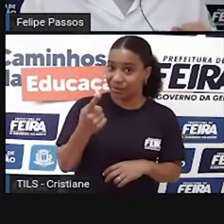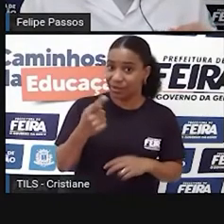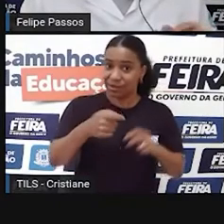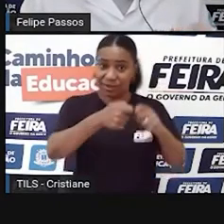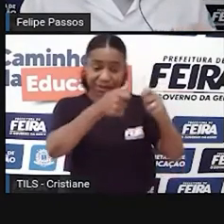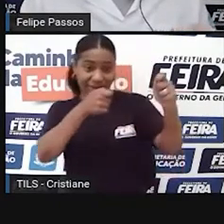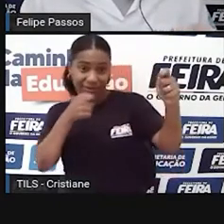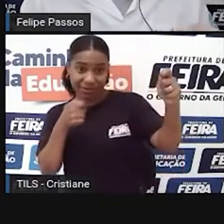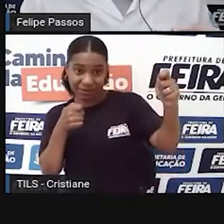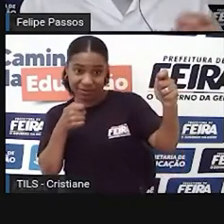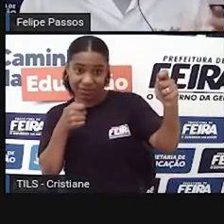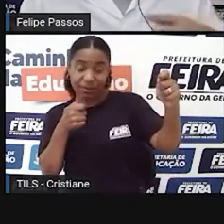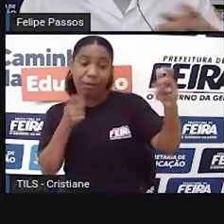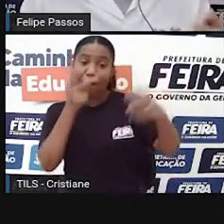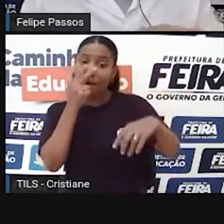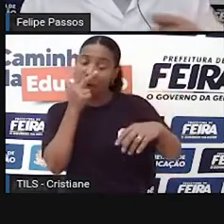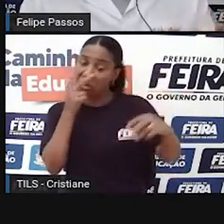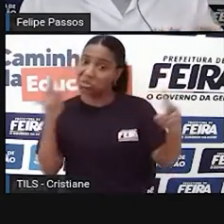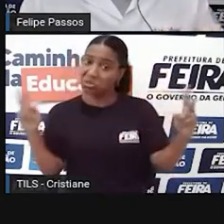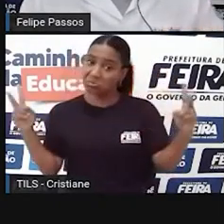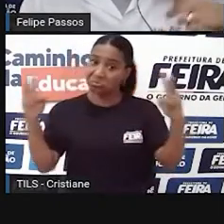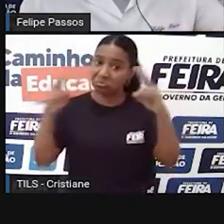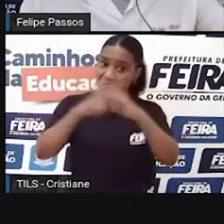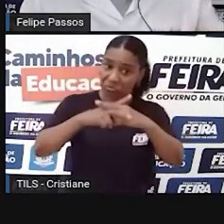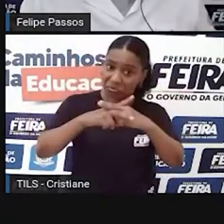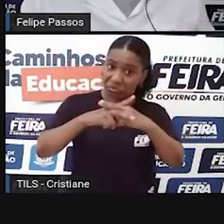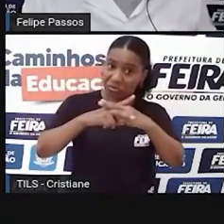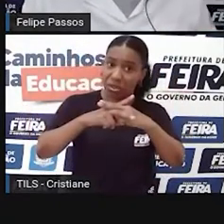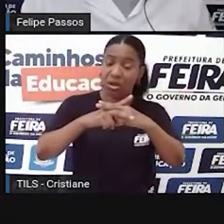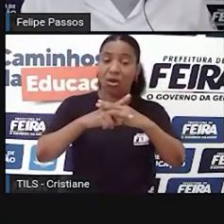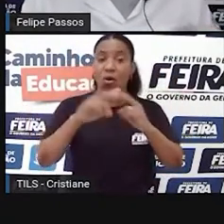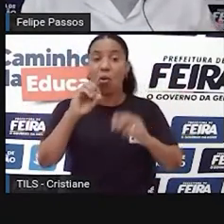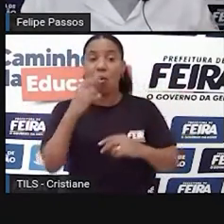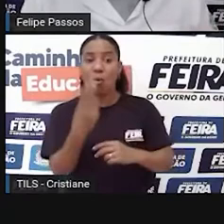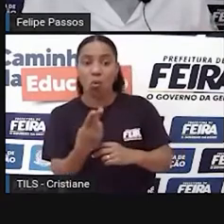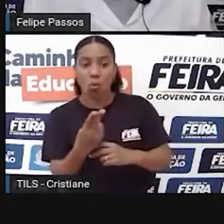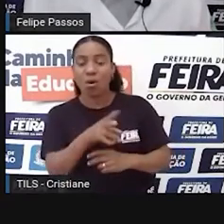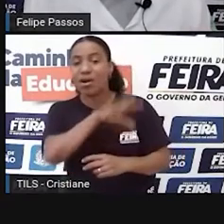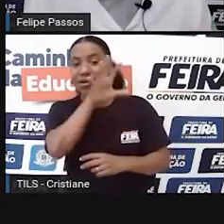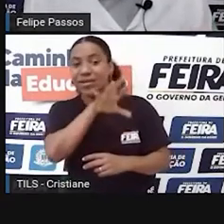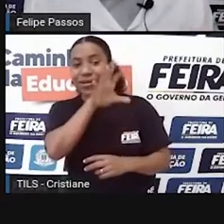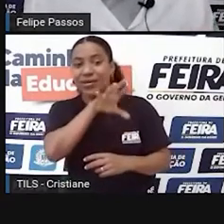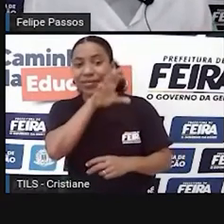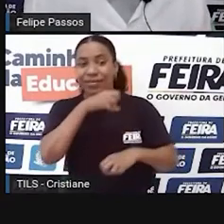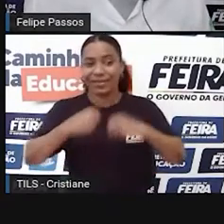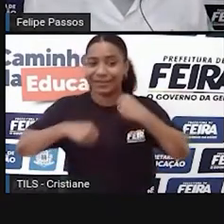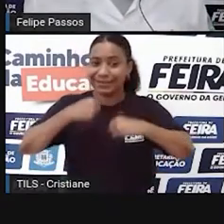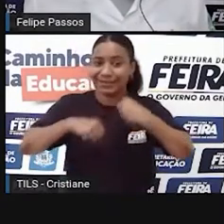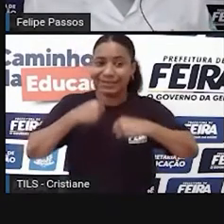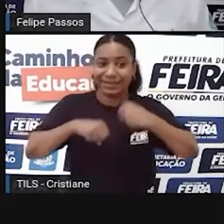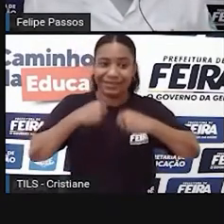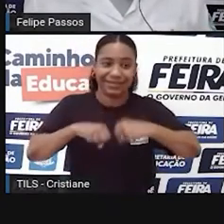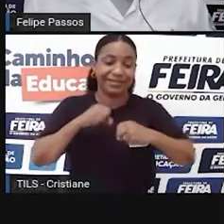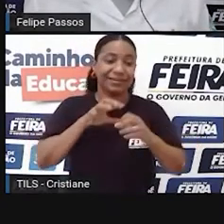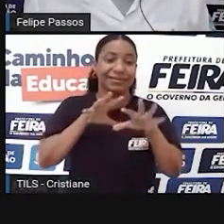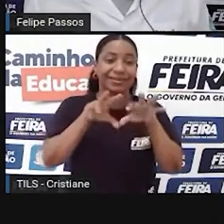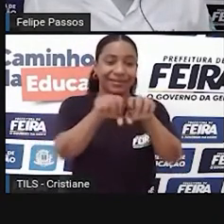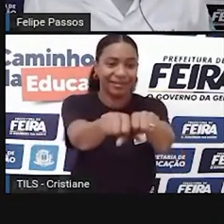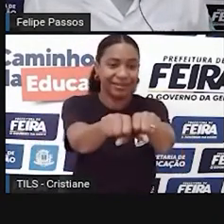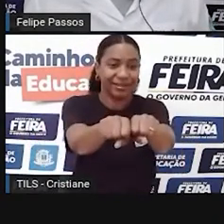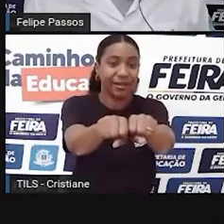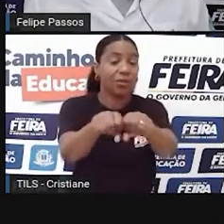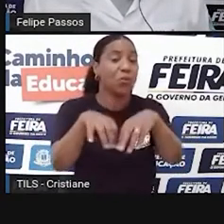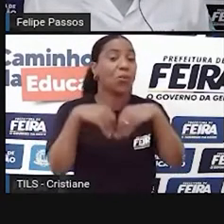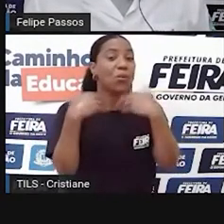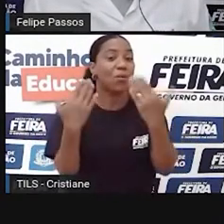correndo. Será que eles estão brigando entre si ou eles estão indo caçar alguém? Fica aí para a nossa criatividade também interpretar esses